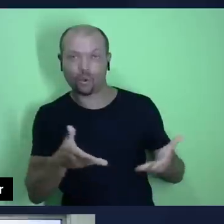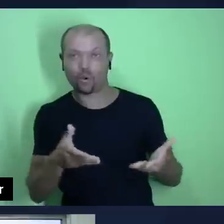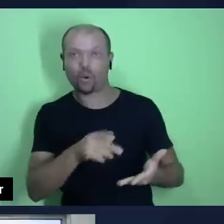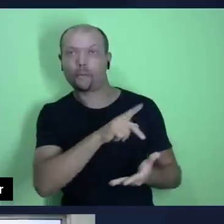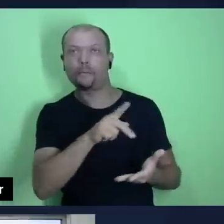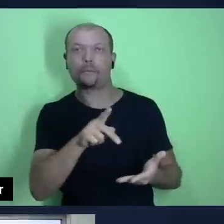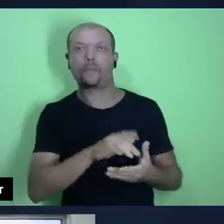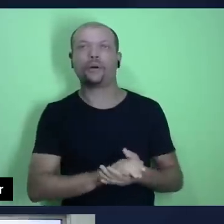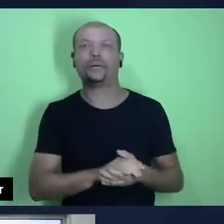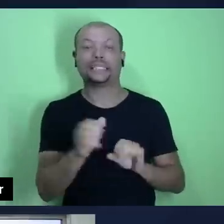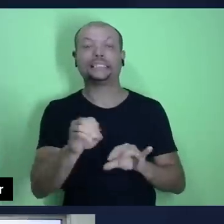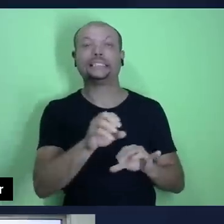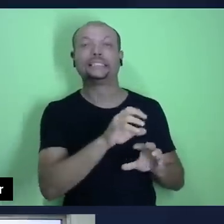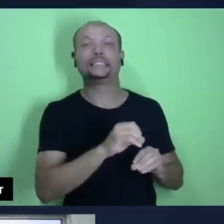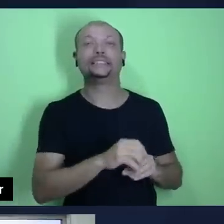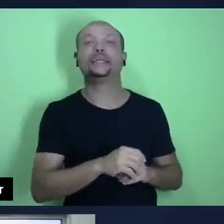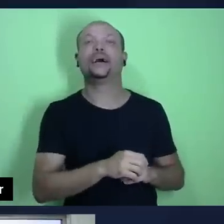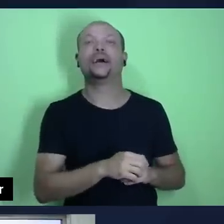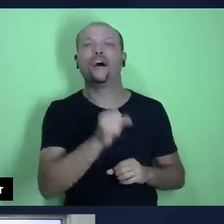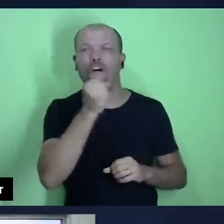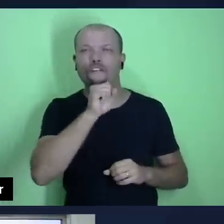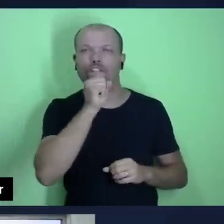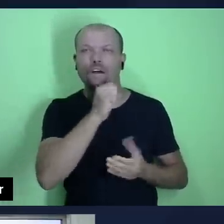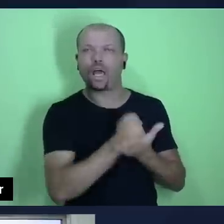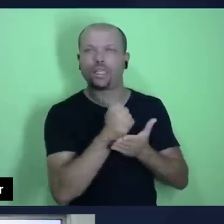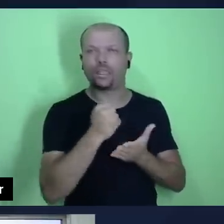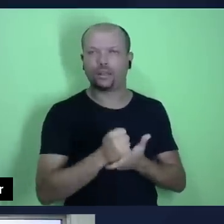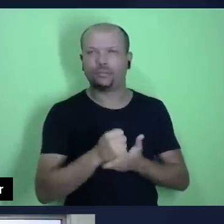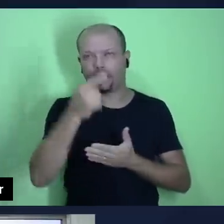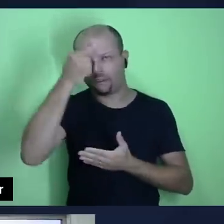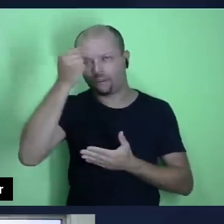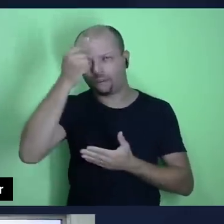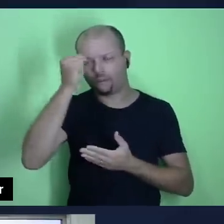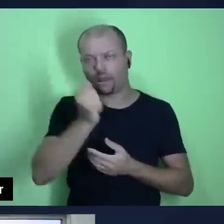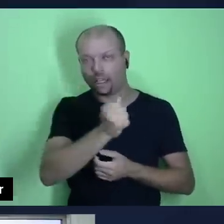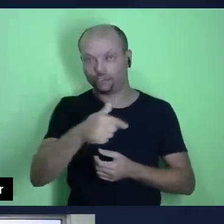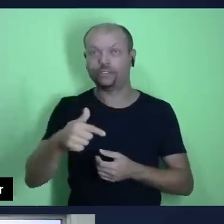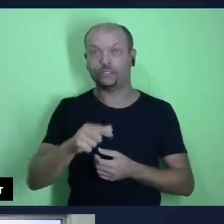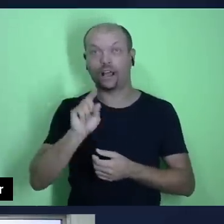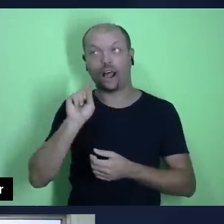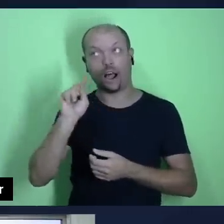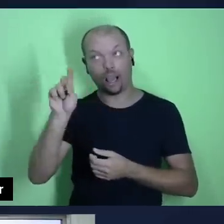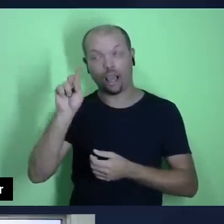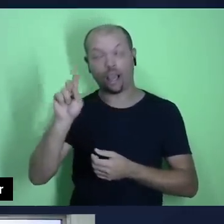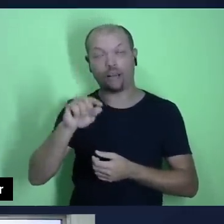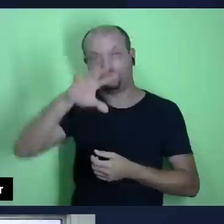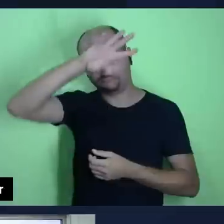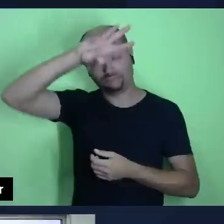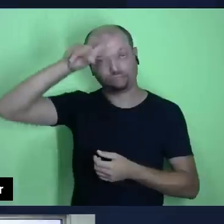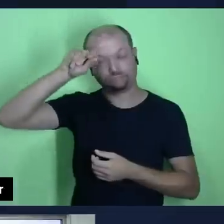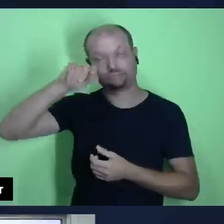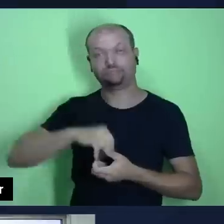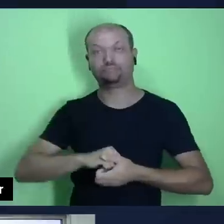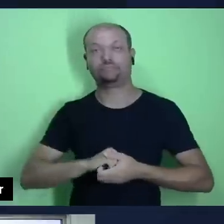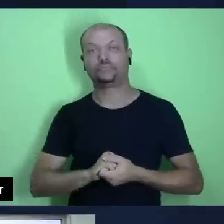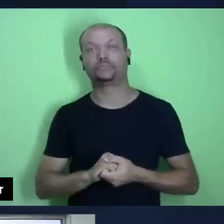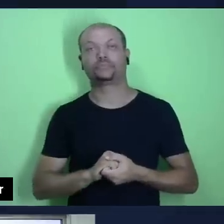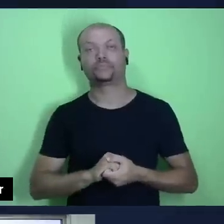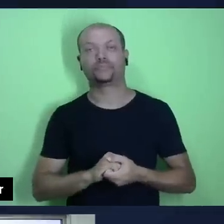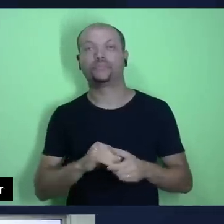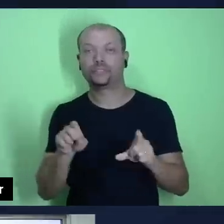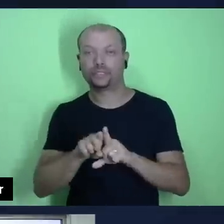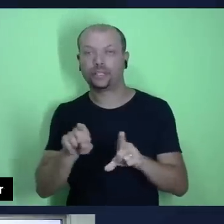de Antigo Testamento na Faculdade Adventista da Amazônia, que forma pastores aí também para a região